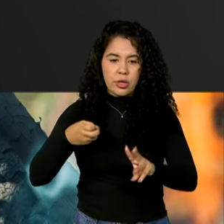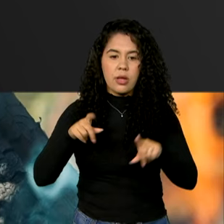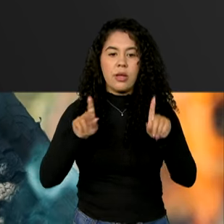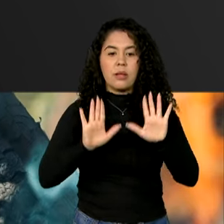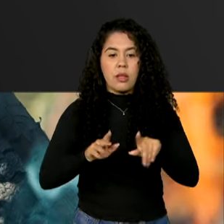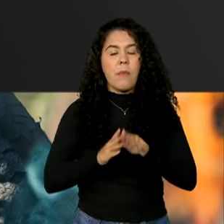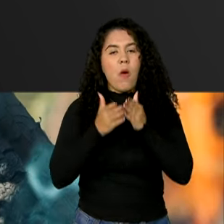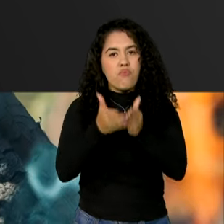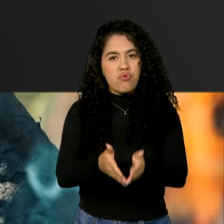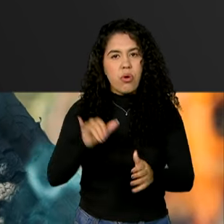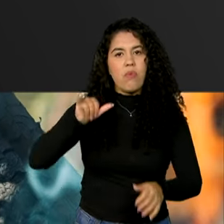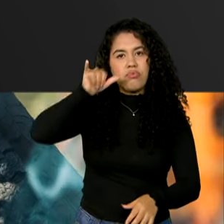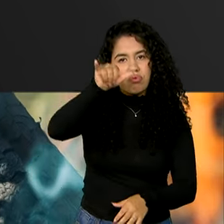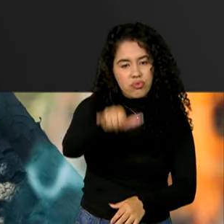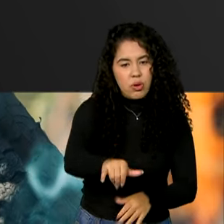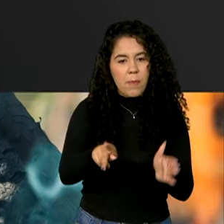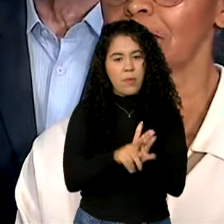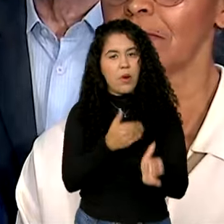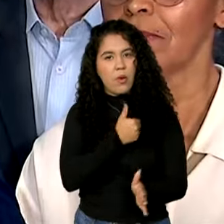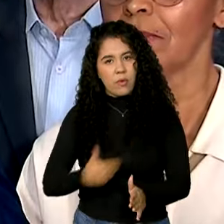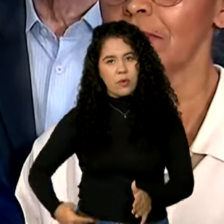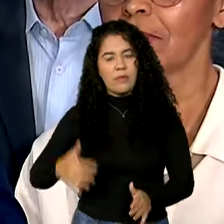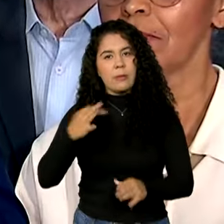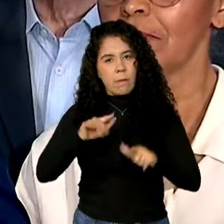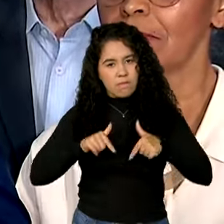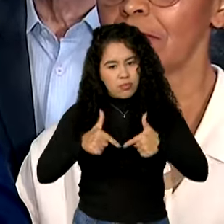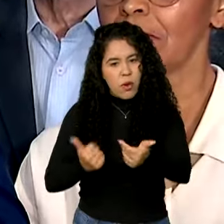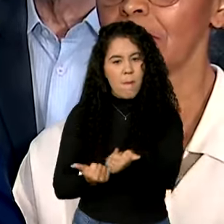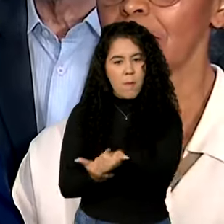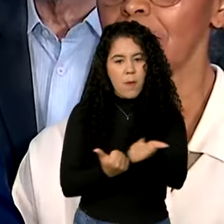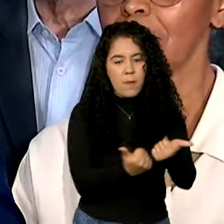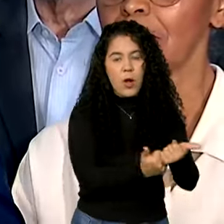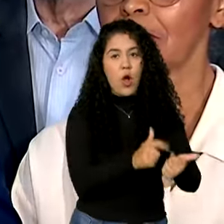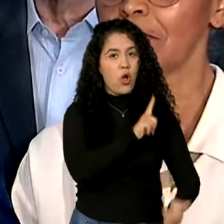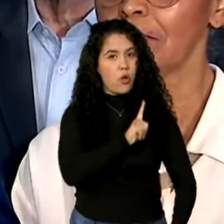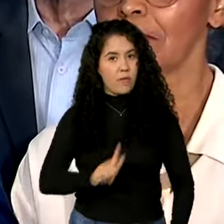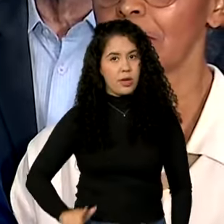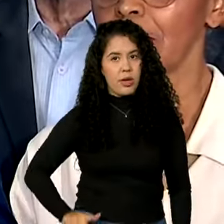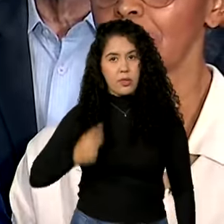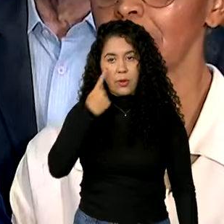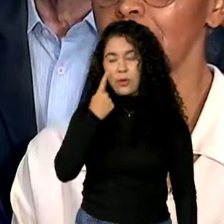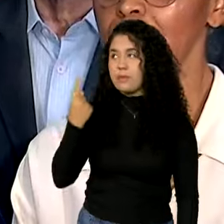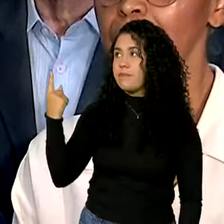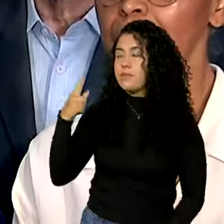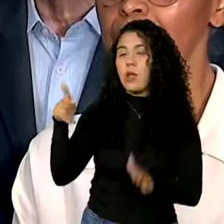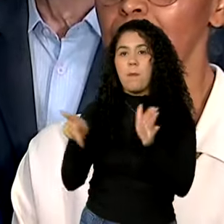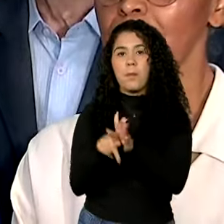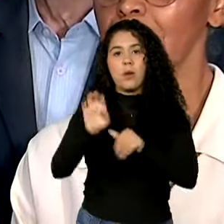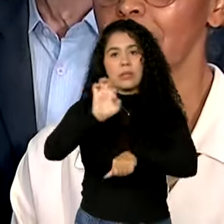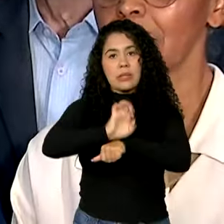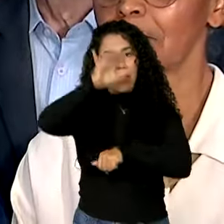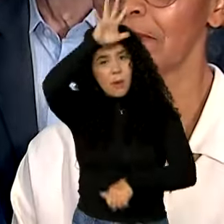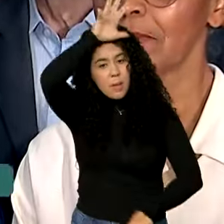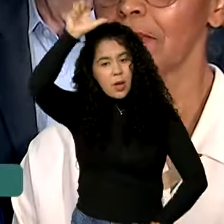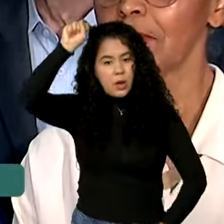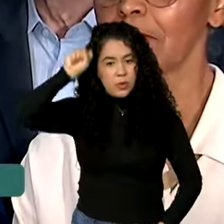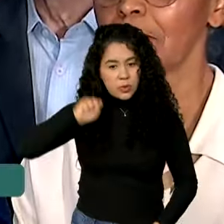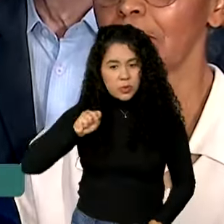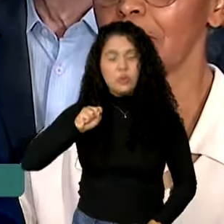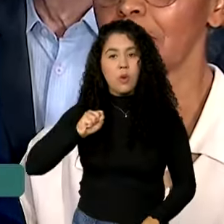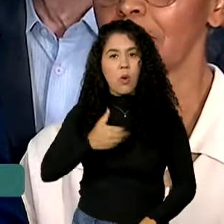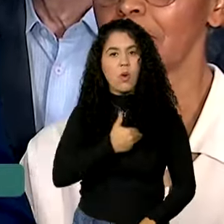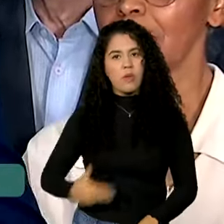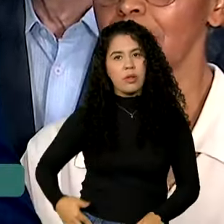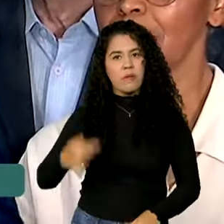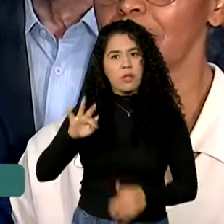governo federal também ajudam nas operações. O governador de Mato Grosso do Sul aletou que sem as ações conjuntas do governo federal,